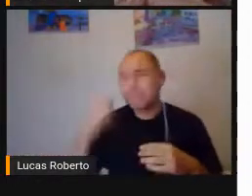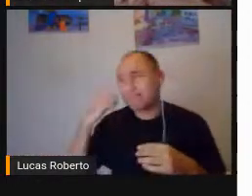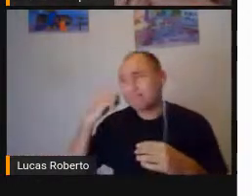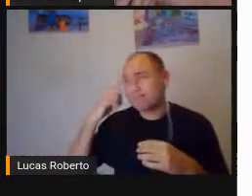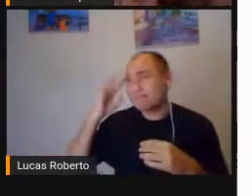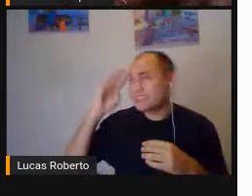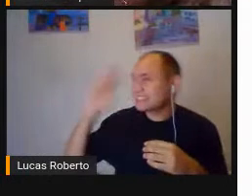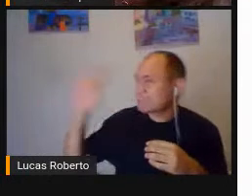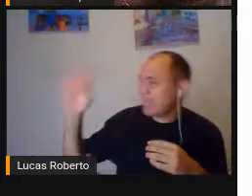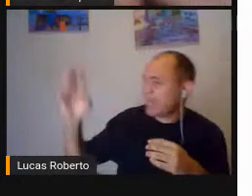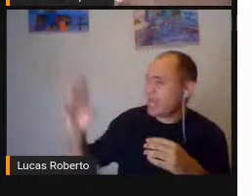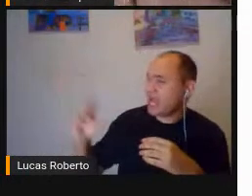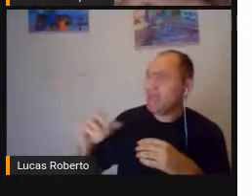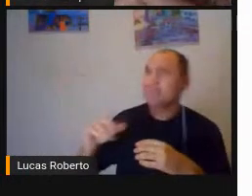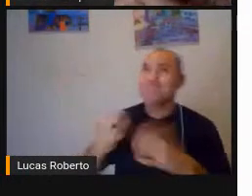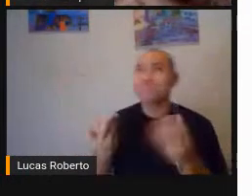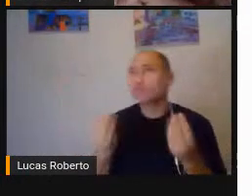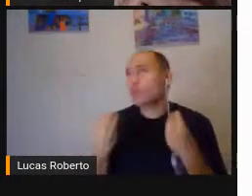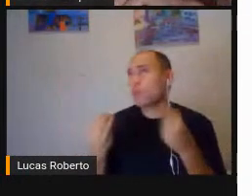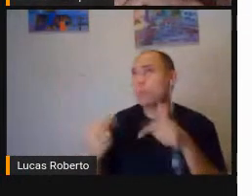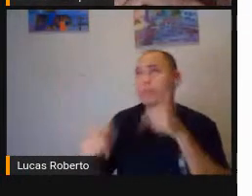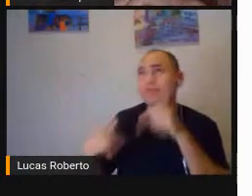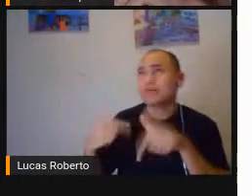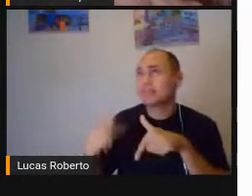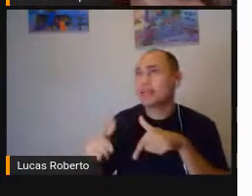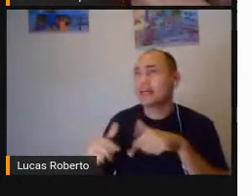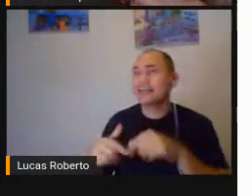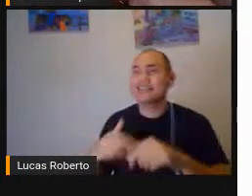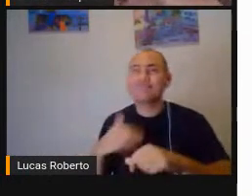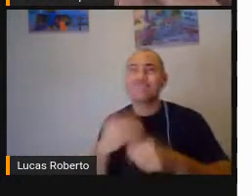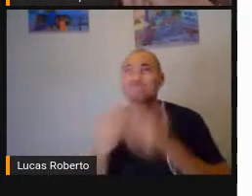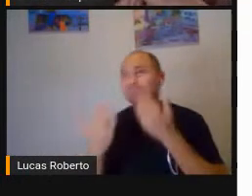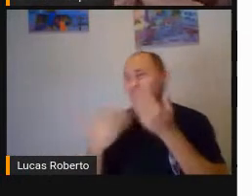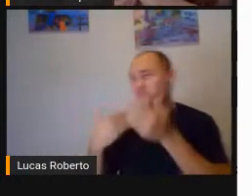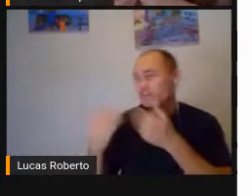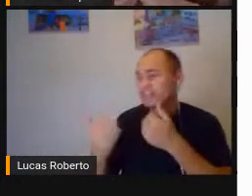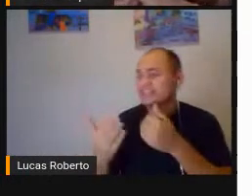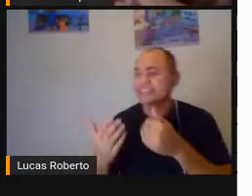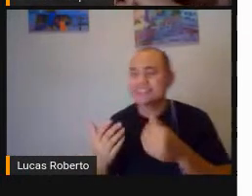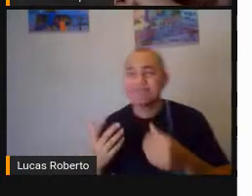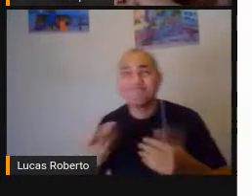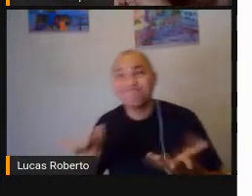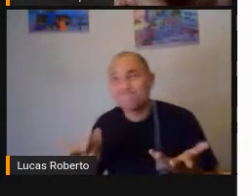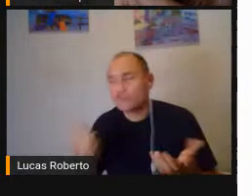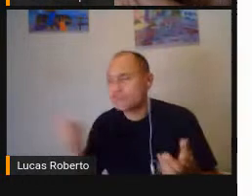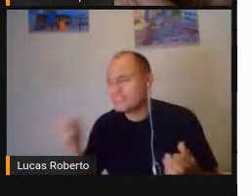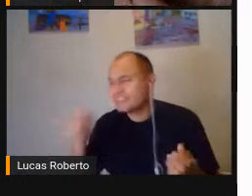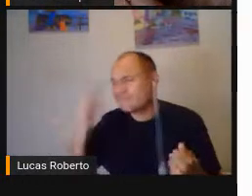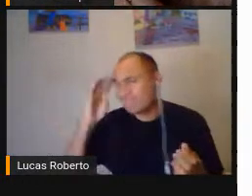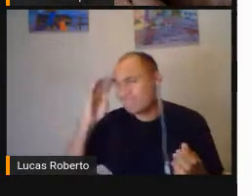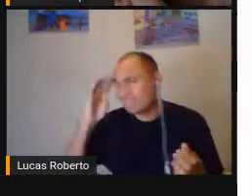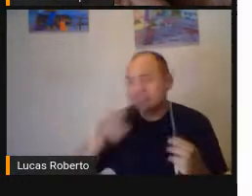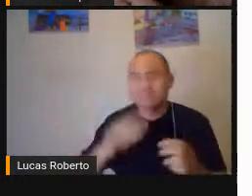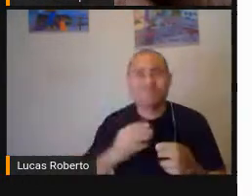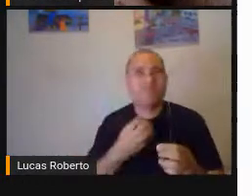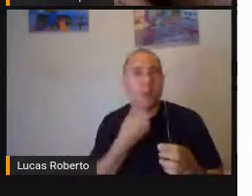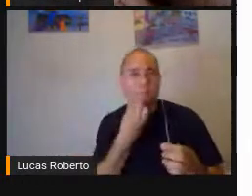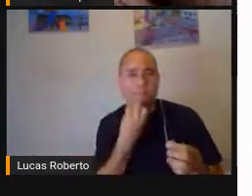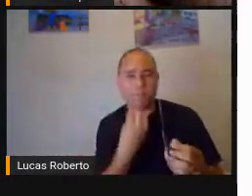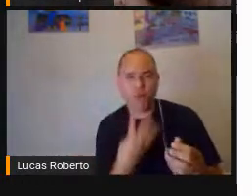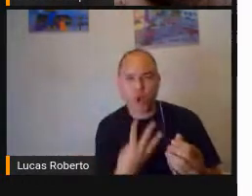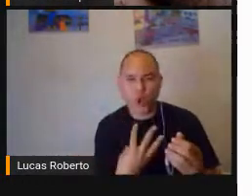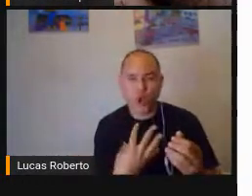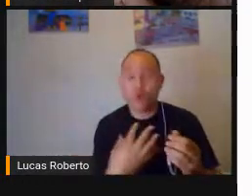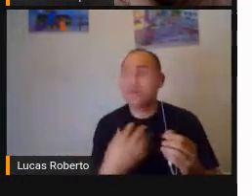Talvez O que sai ali De tão maravilhoso Na prática É uma potência De inventividade